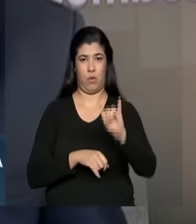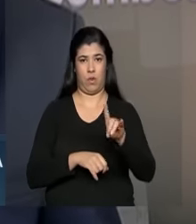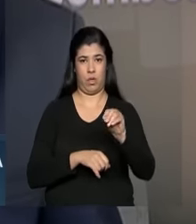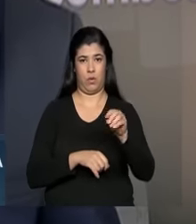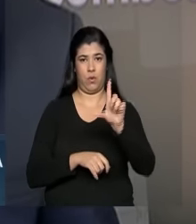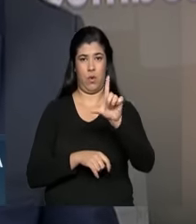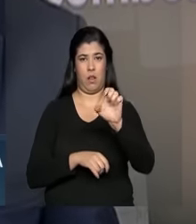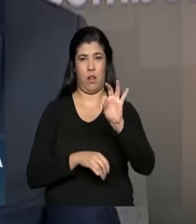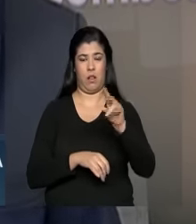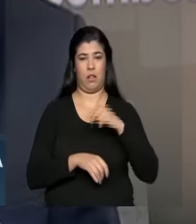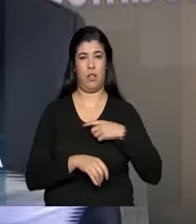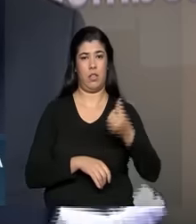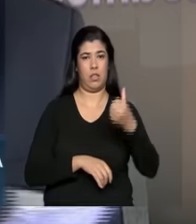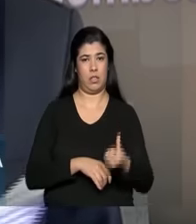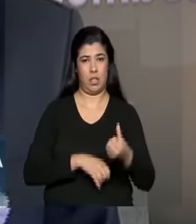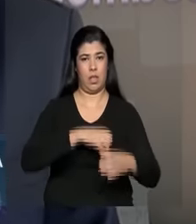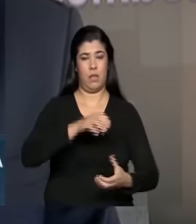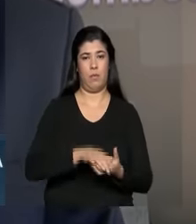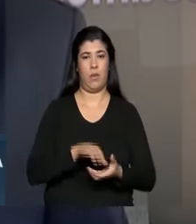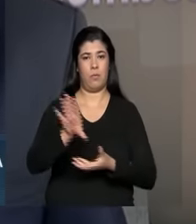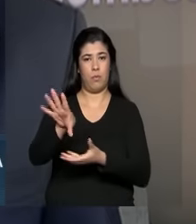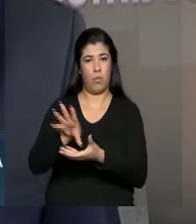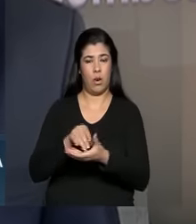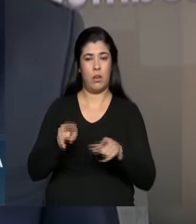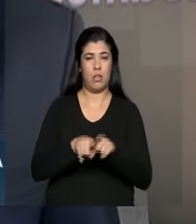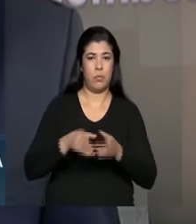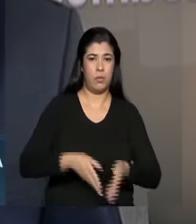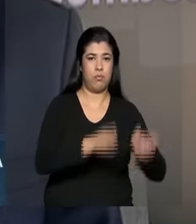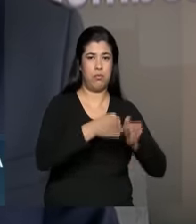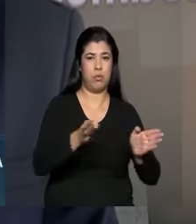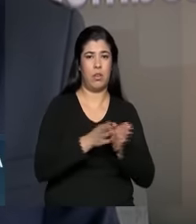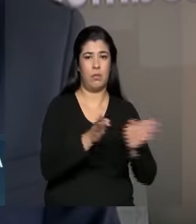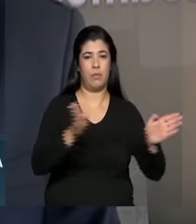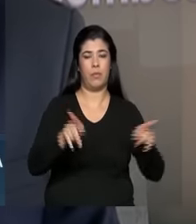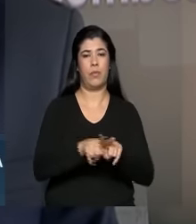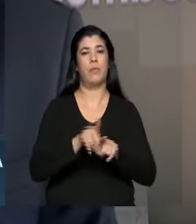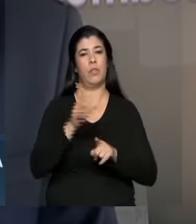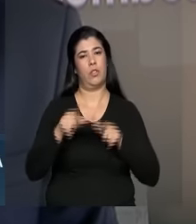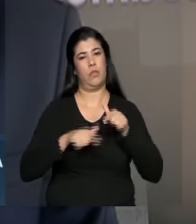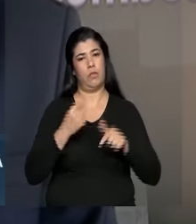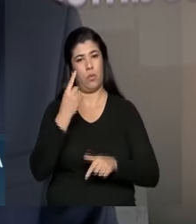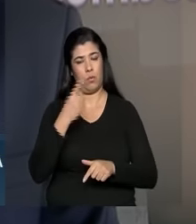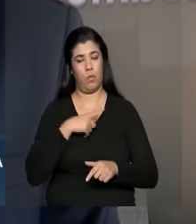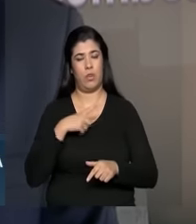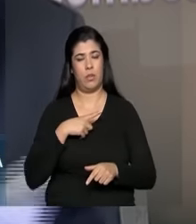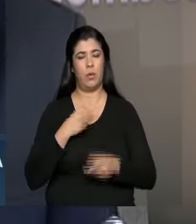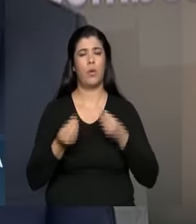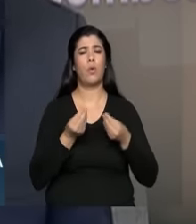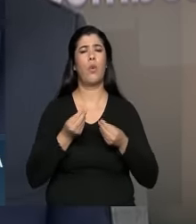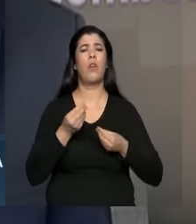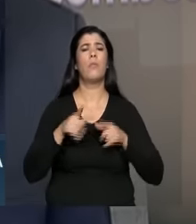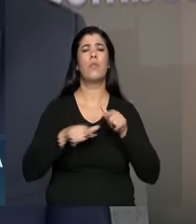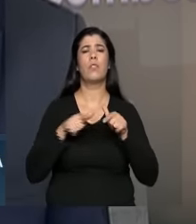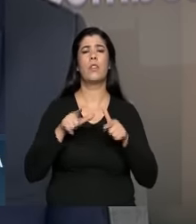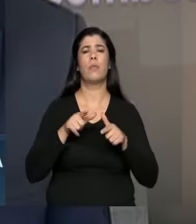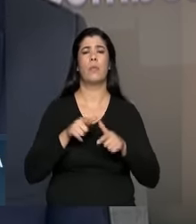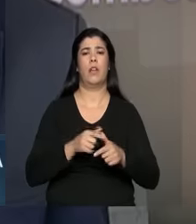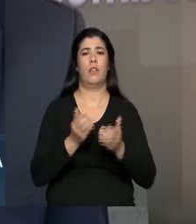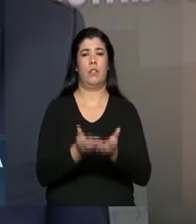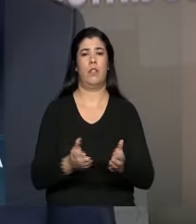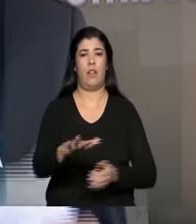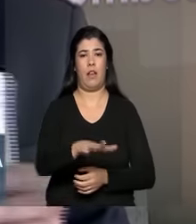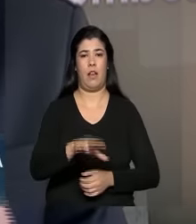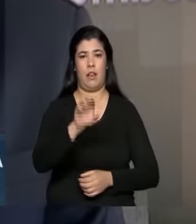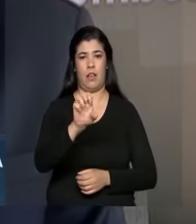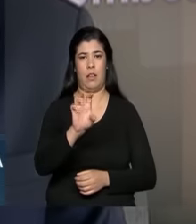bombeamento que estão em construção e uma já está funcionando. Só para se ter uma ideia de como é o trabalho dessas estações de